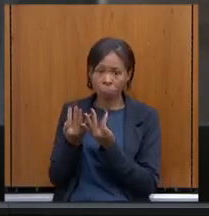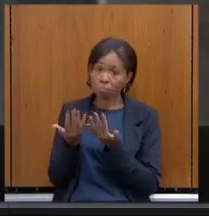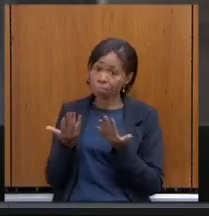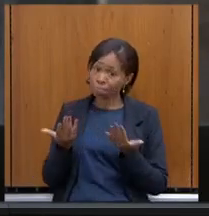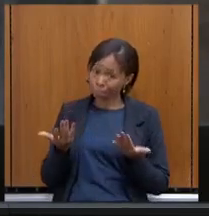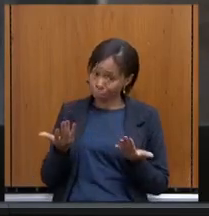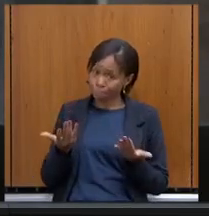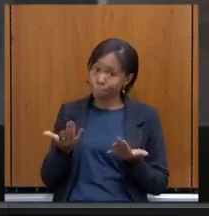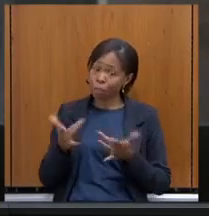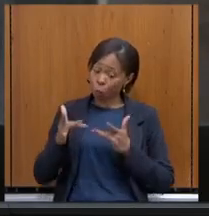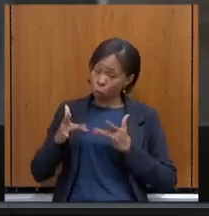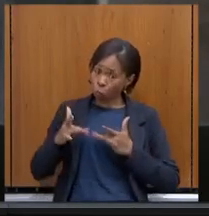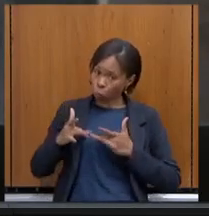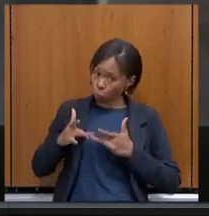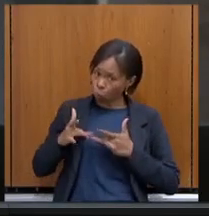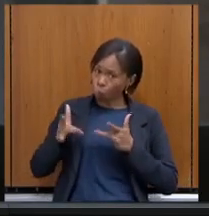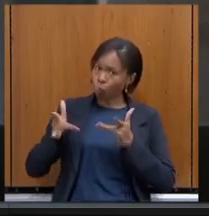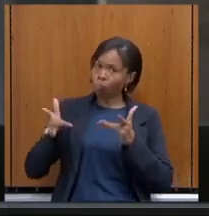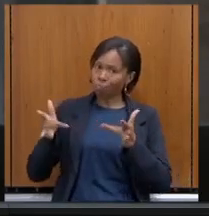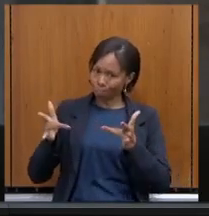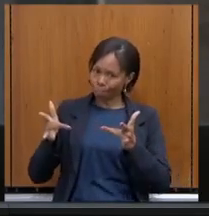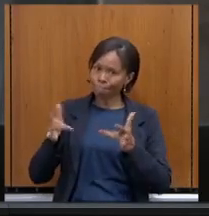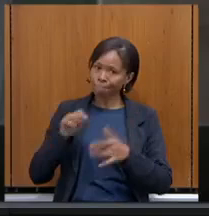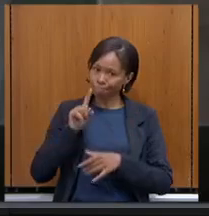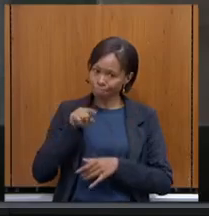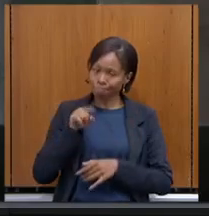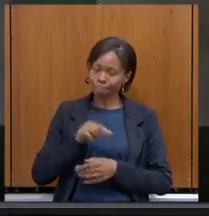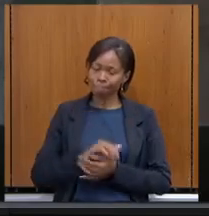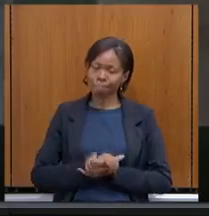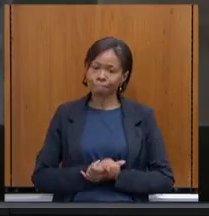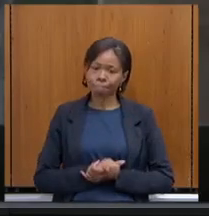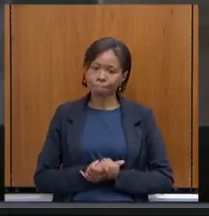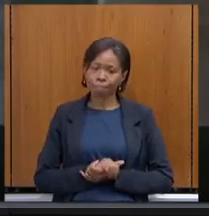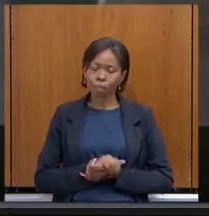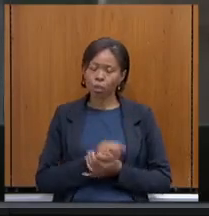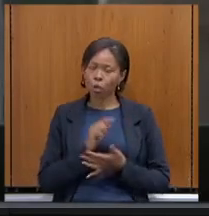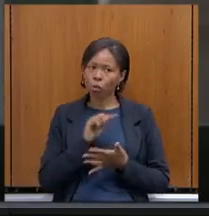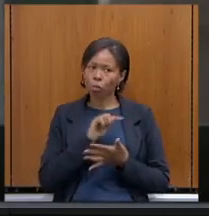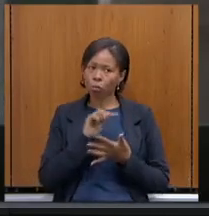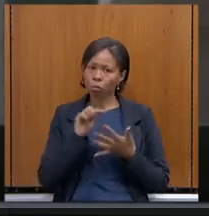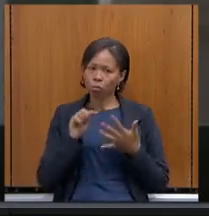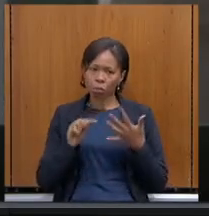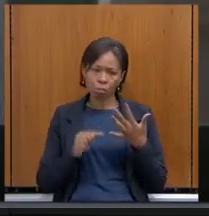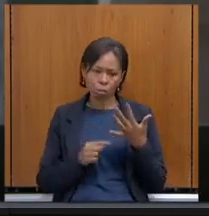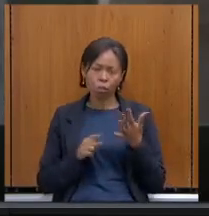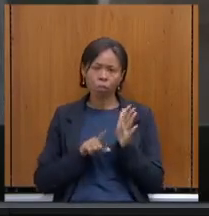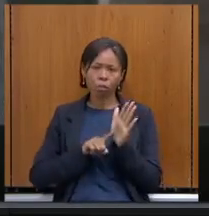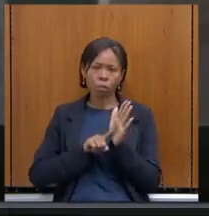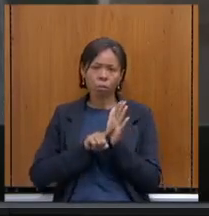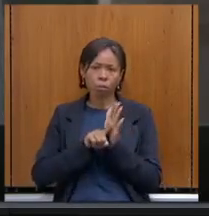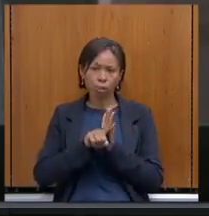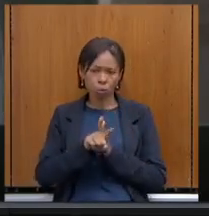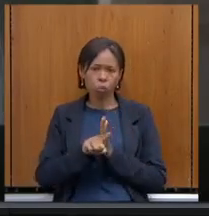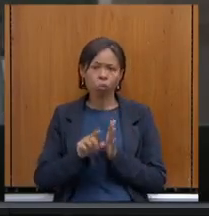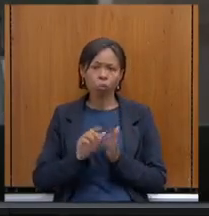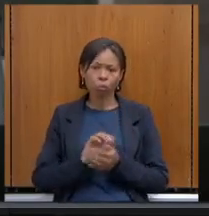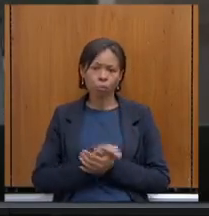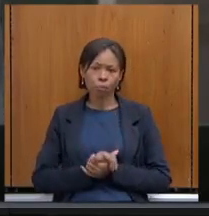compaixão. Então, essas são as minhas perguntas, e que certamente estão